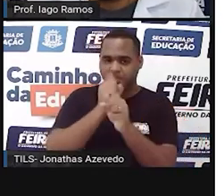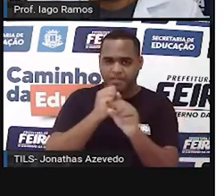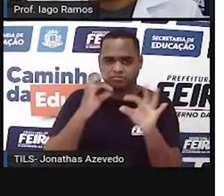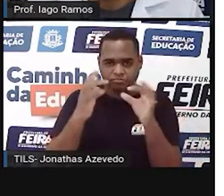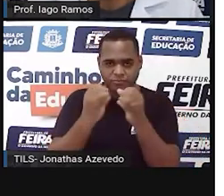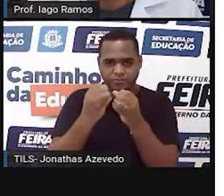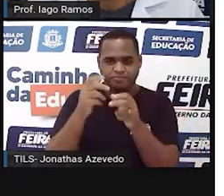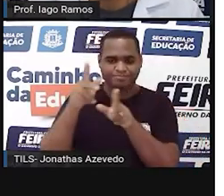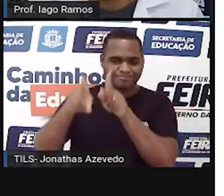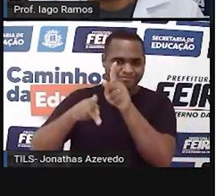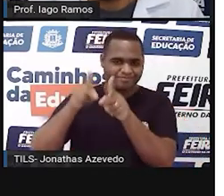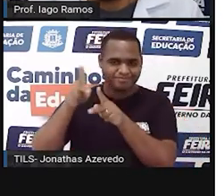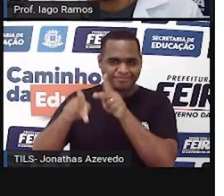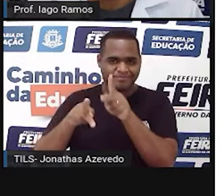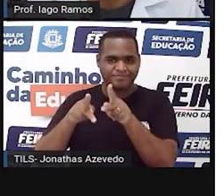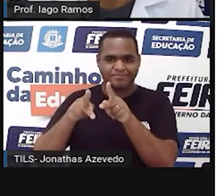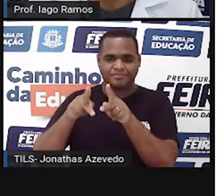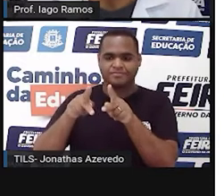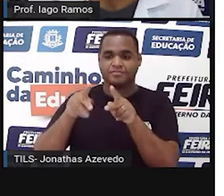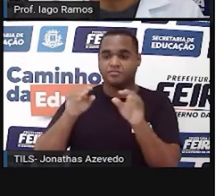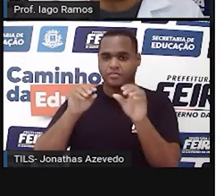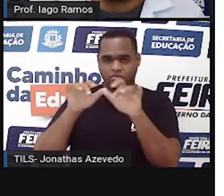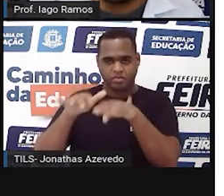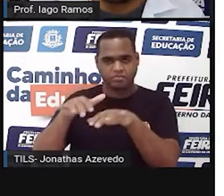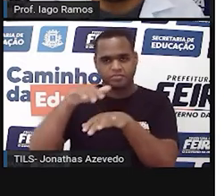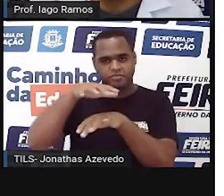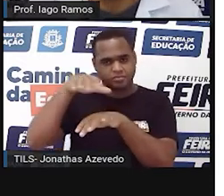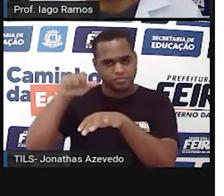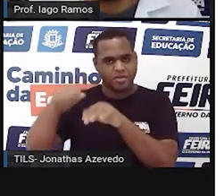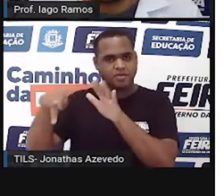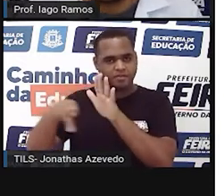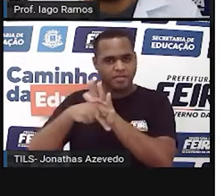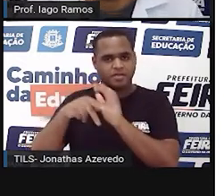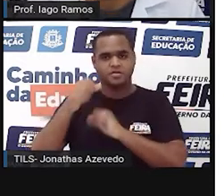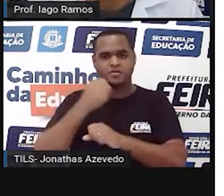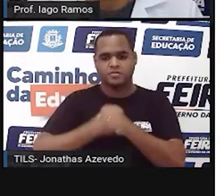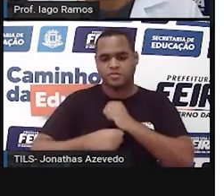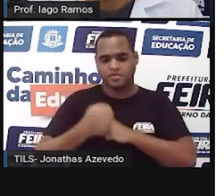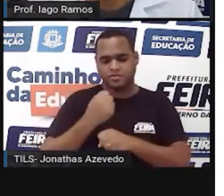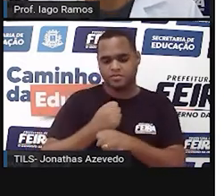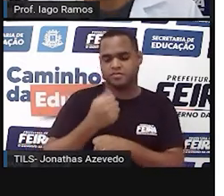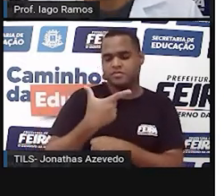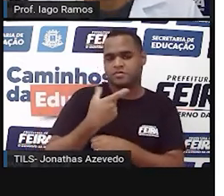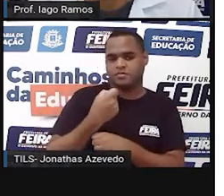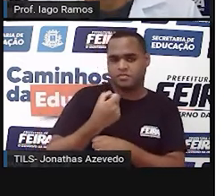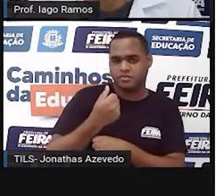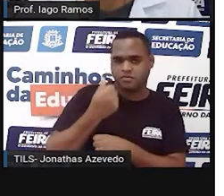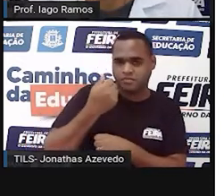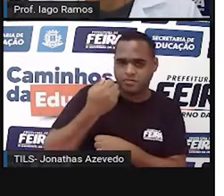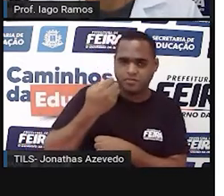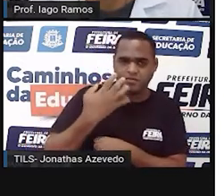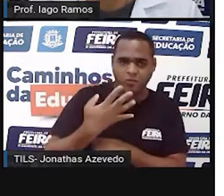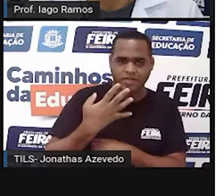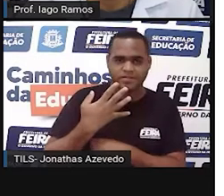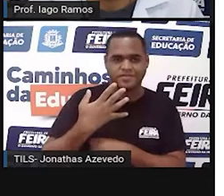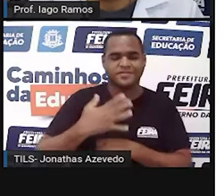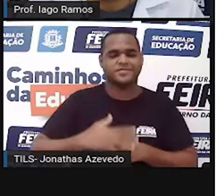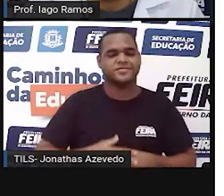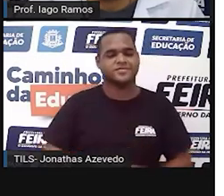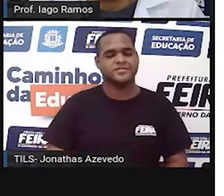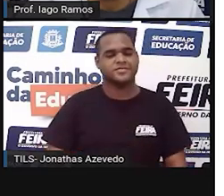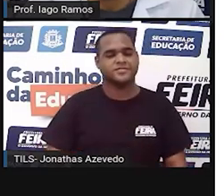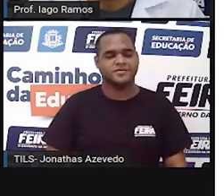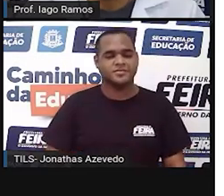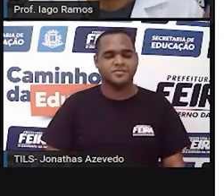da população que ocupou a África por esses países em 2014?